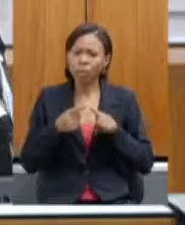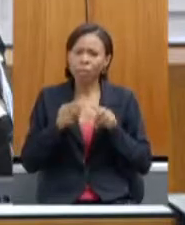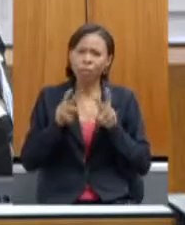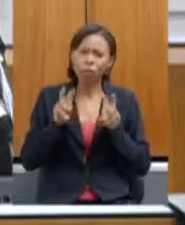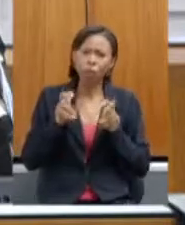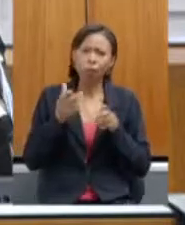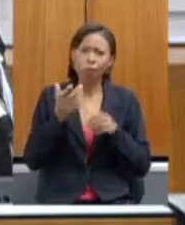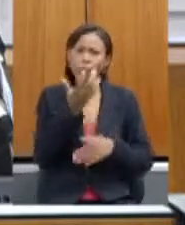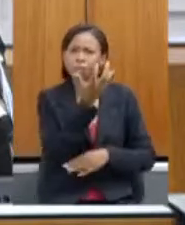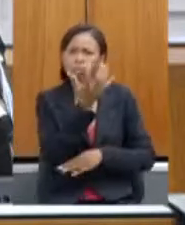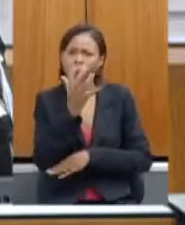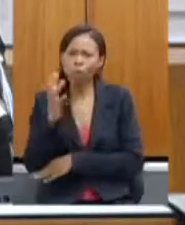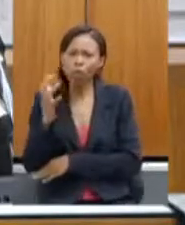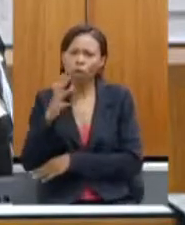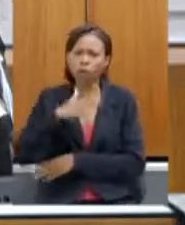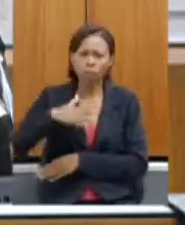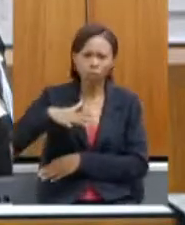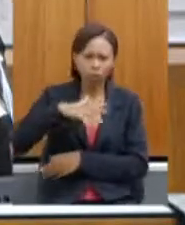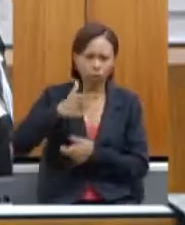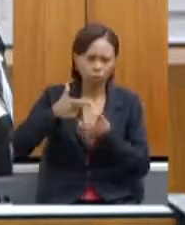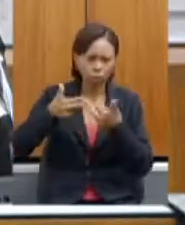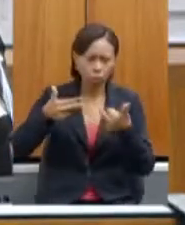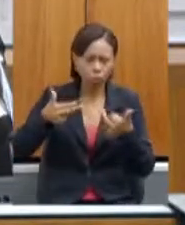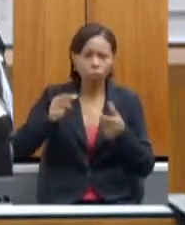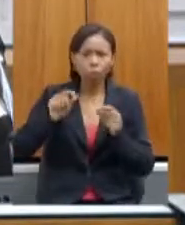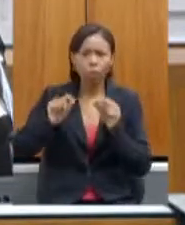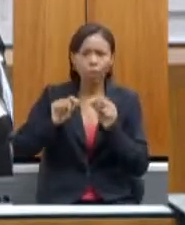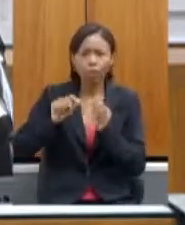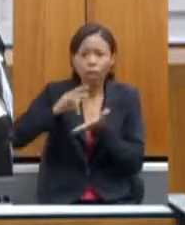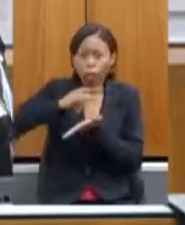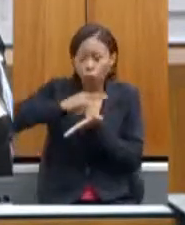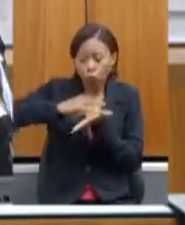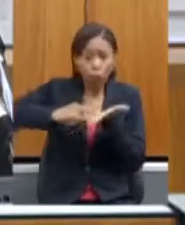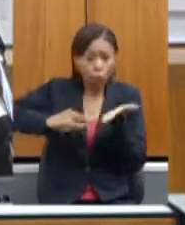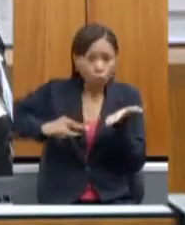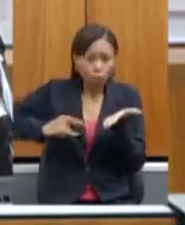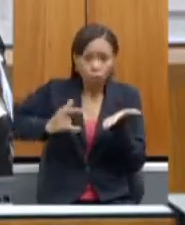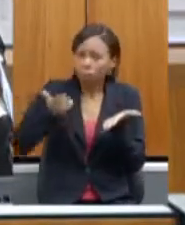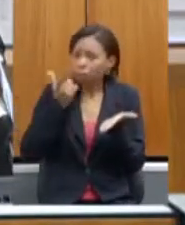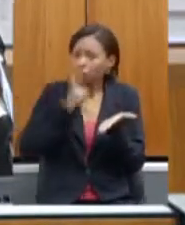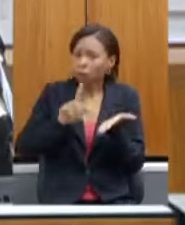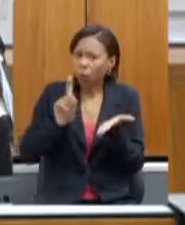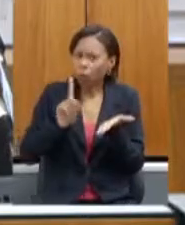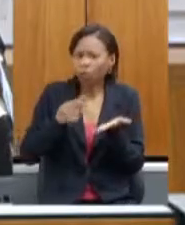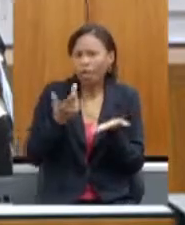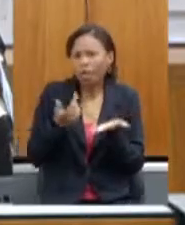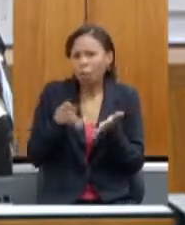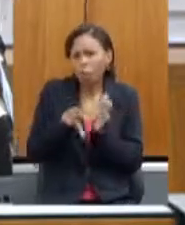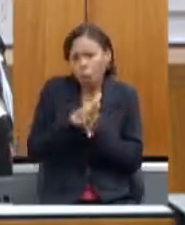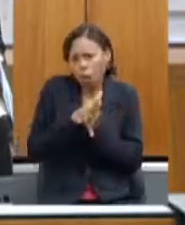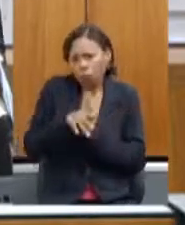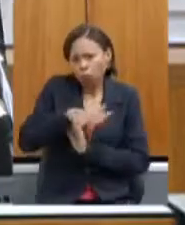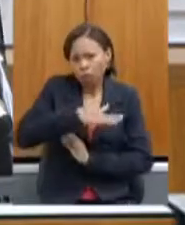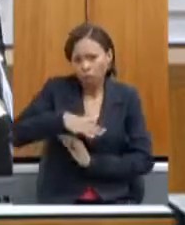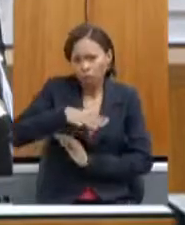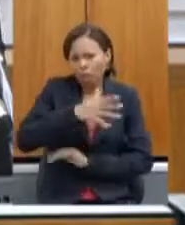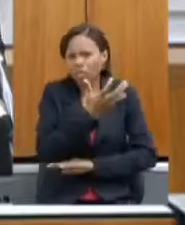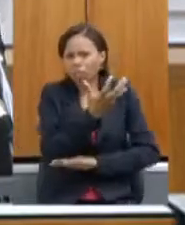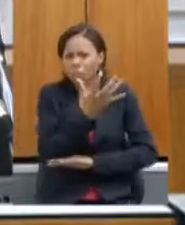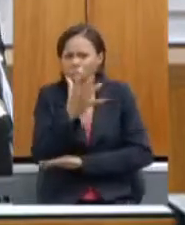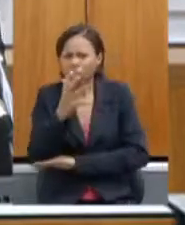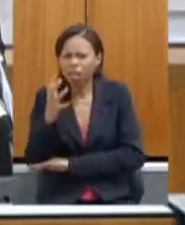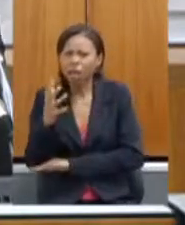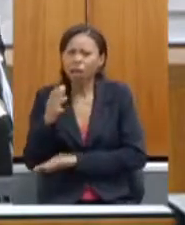outros órgãos aqui, que normalmente os documentos que não são conseguidos são documentos na área ambiental, às vezes autórdia, mas isso é uma